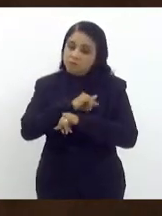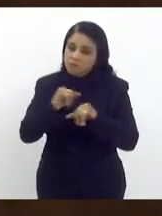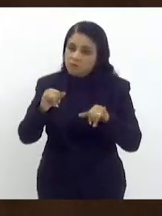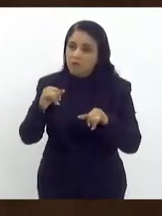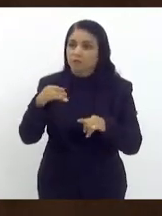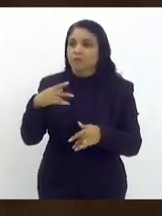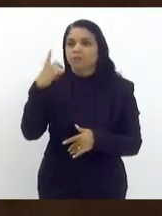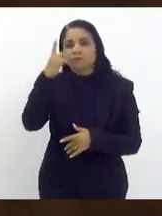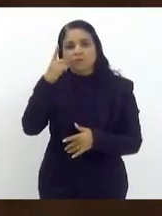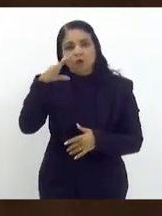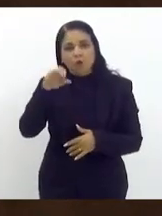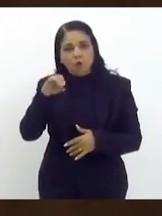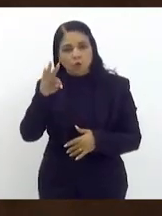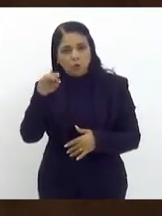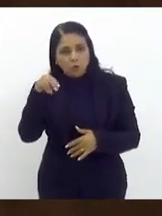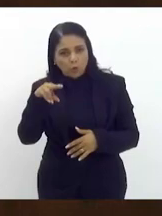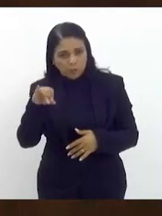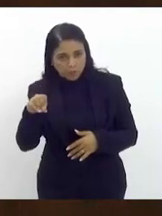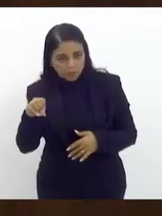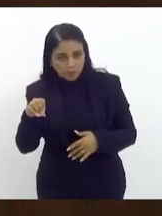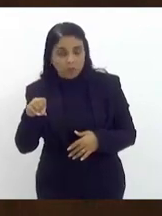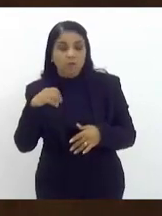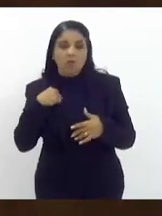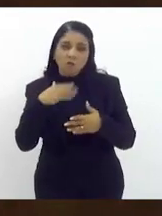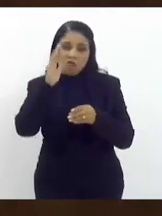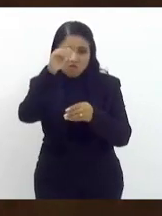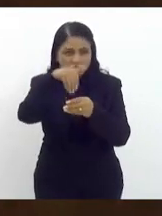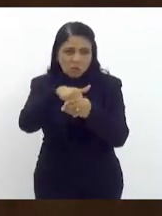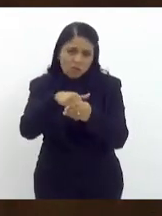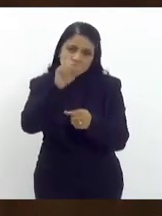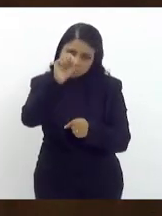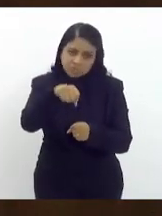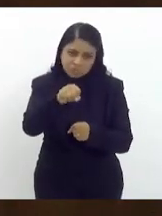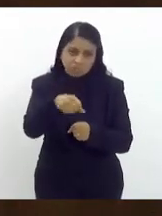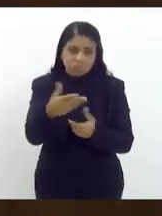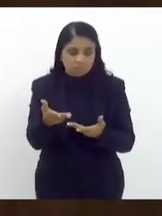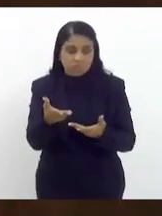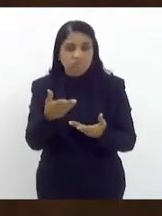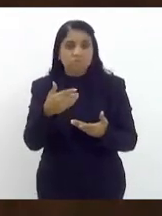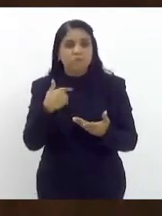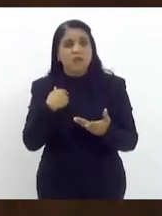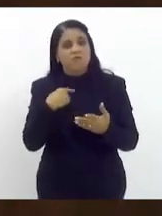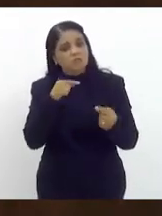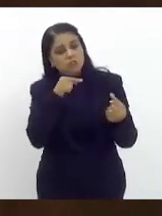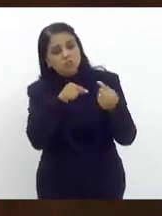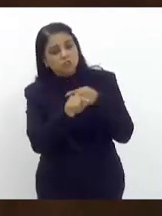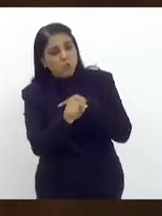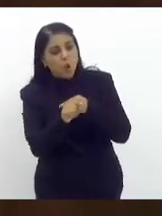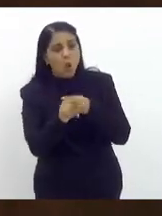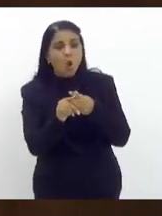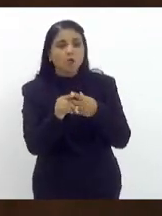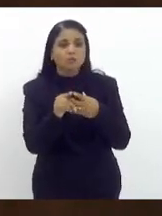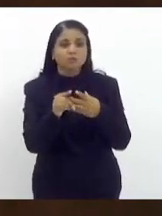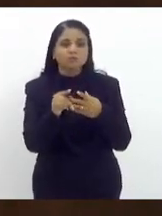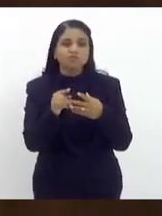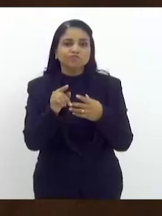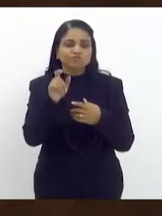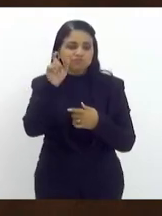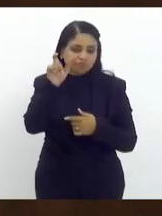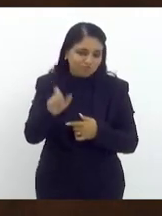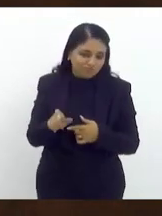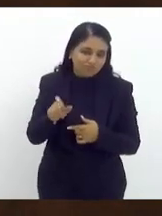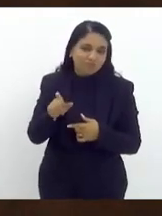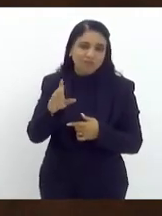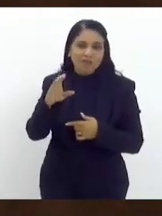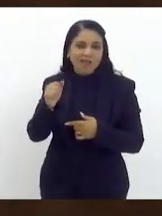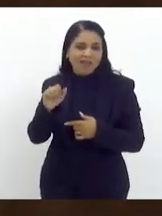favoravelmente embora discordando de algumas posições políticas do homenageado isso não me